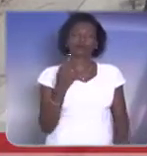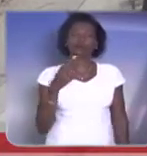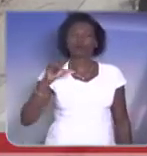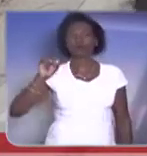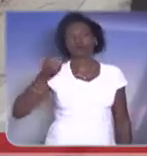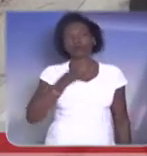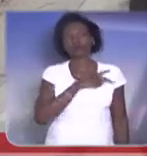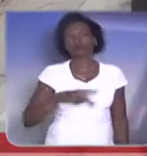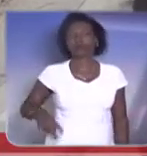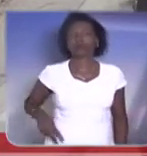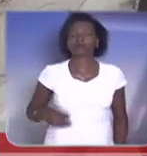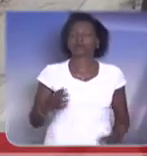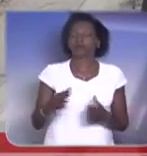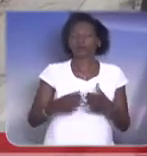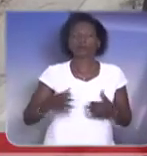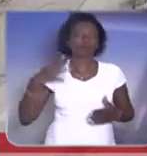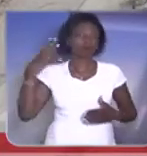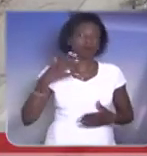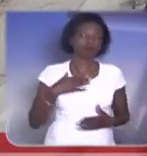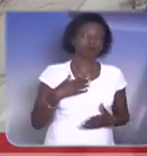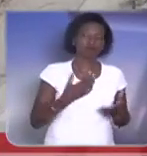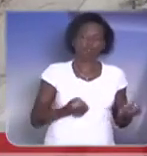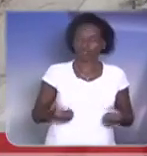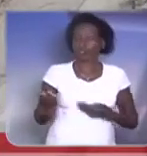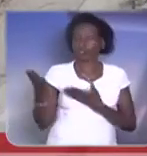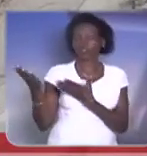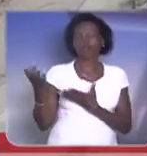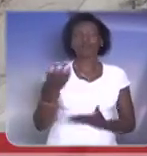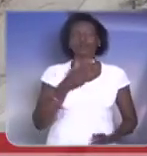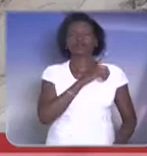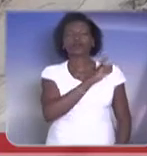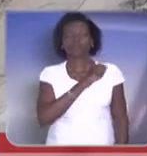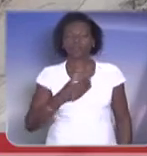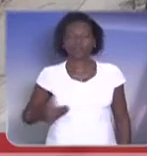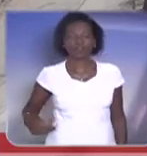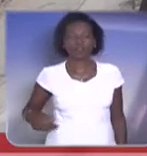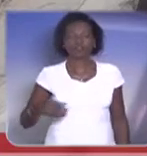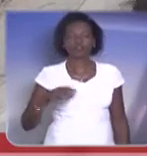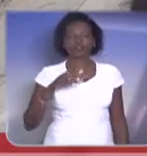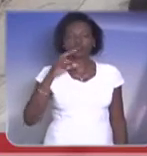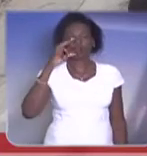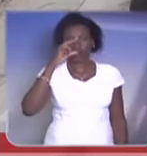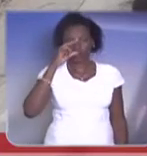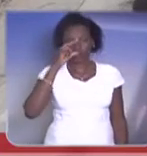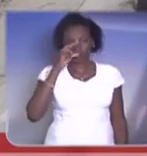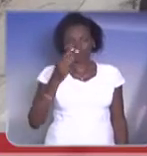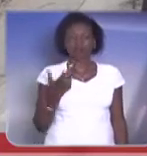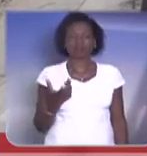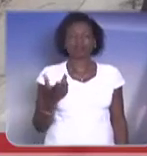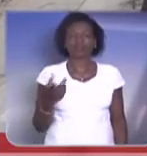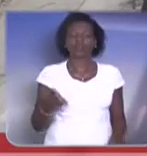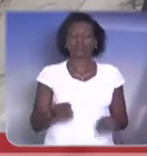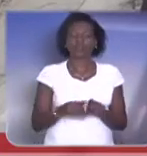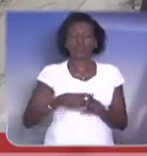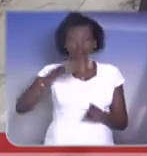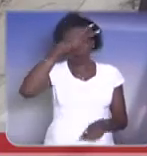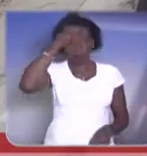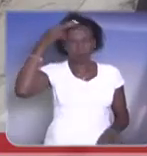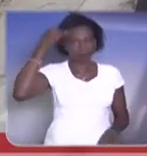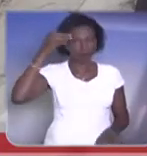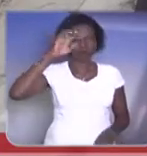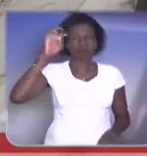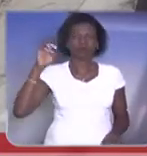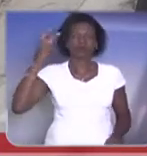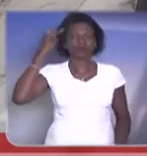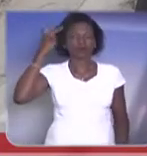palavras sejam encaminhadas ao senhor governador, deputado, o governador Geraldo Alckmin e ao senhor prefeito do Estado de São Paulo,